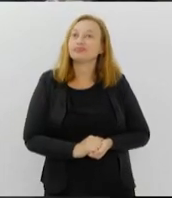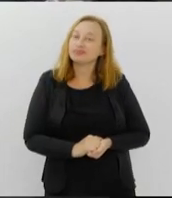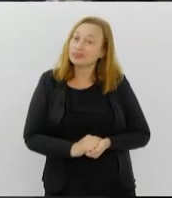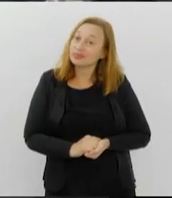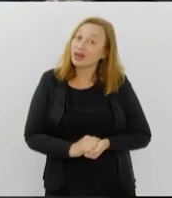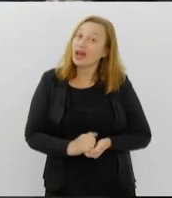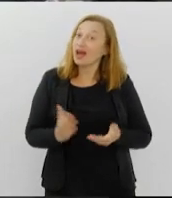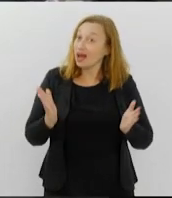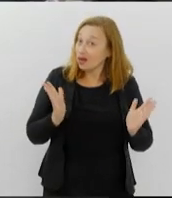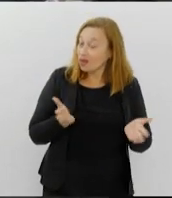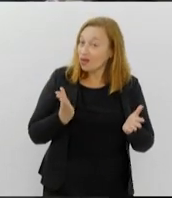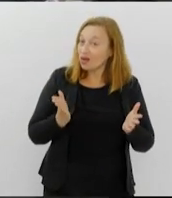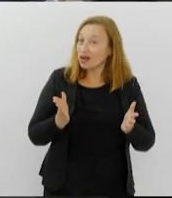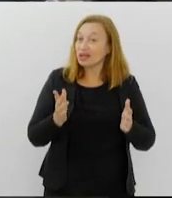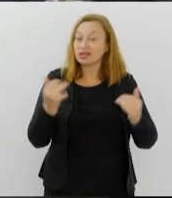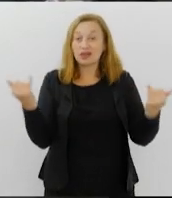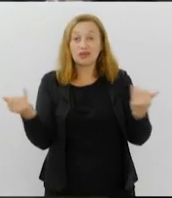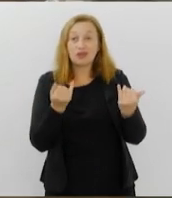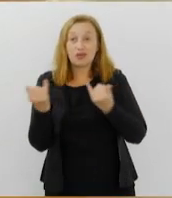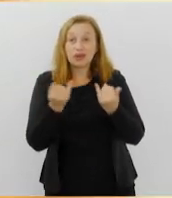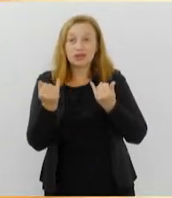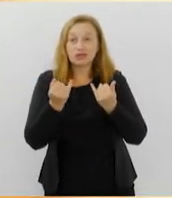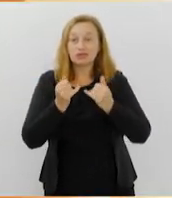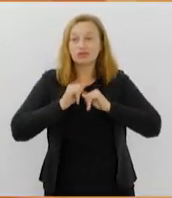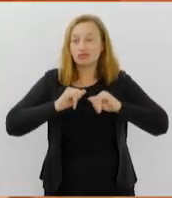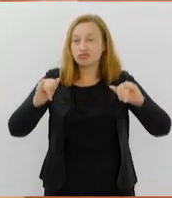Vamos ao nosso Giro de Notícias de hoje.